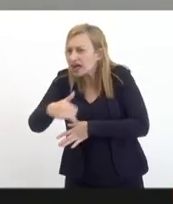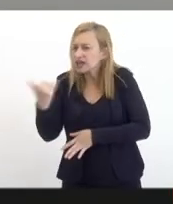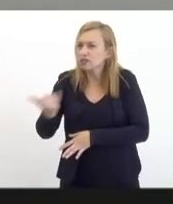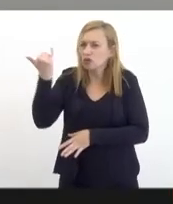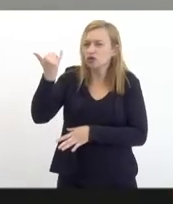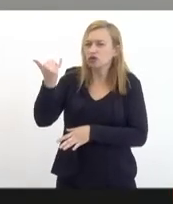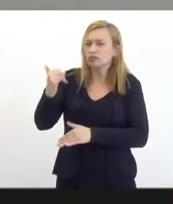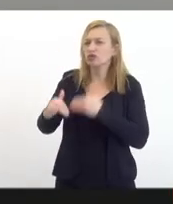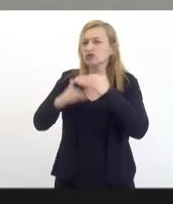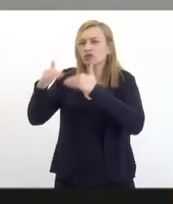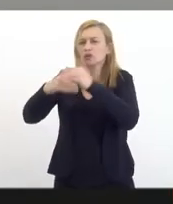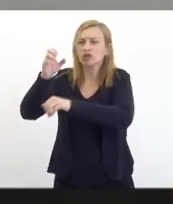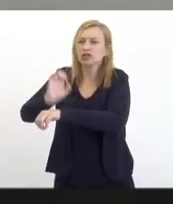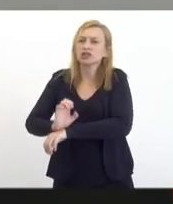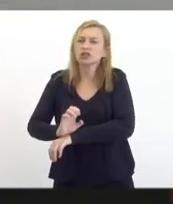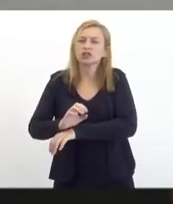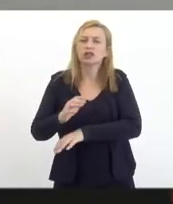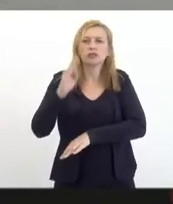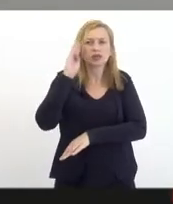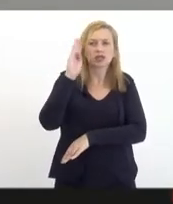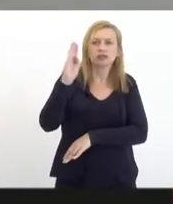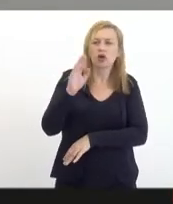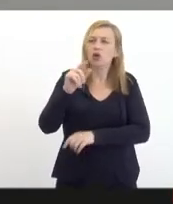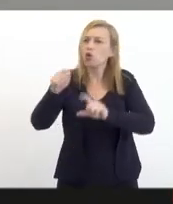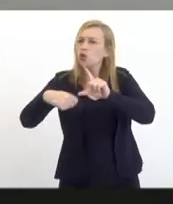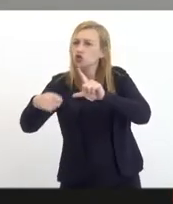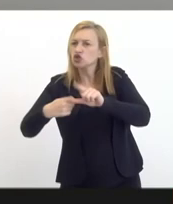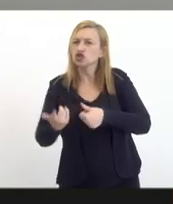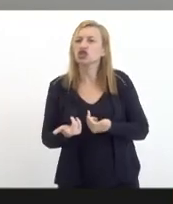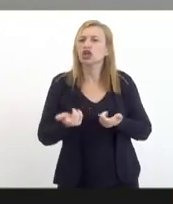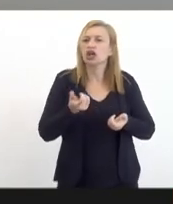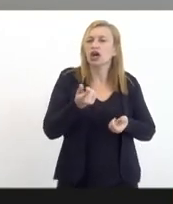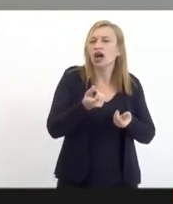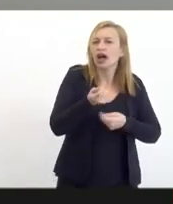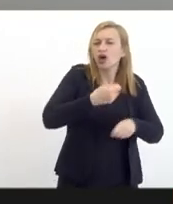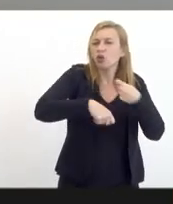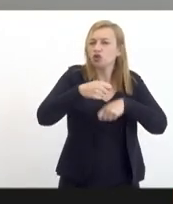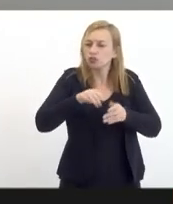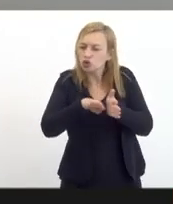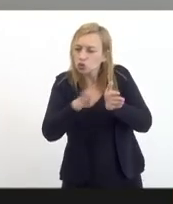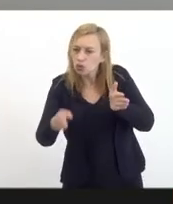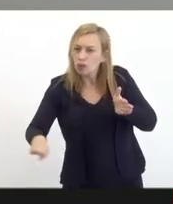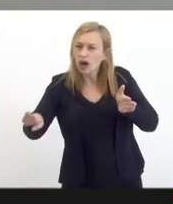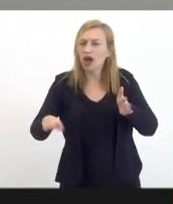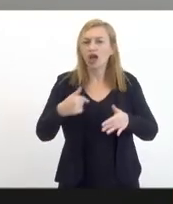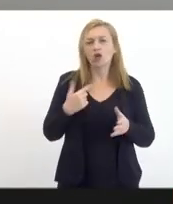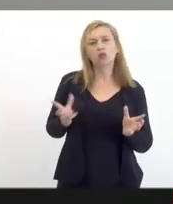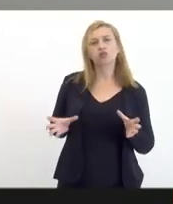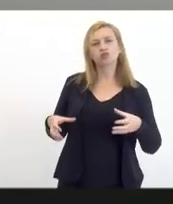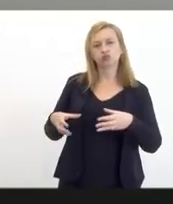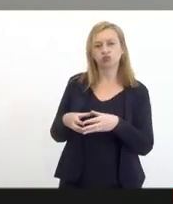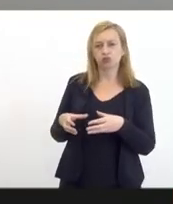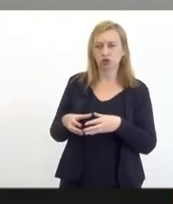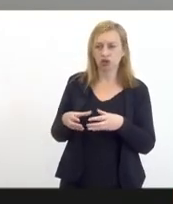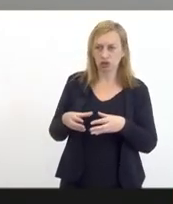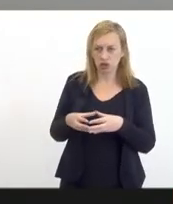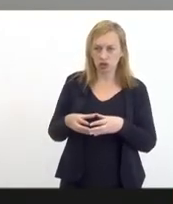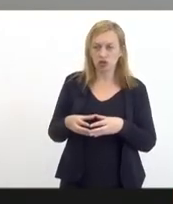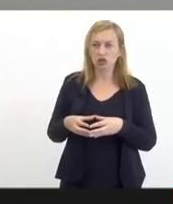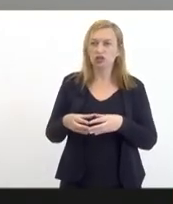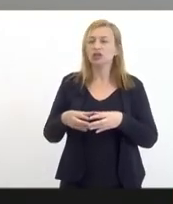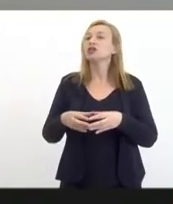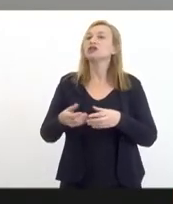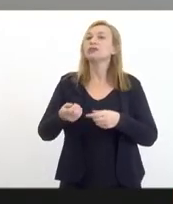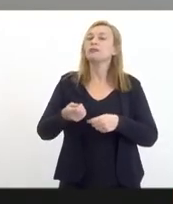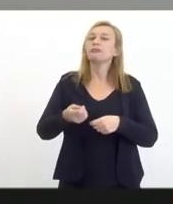o desenvolvimento do Estado aqui se falou da logística aqui se falou da economia do mar eu participo da comissão especial da indústria naval a